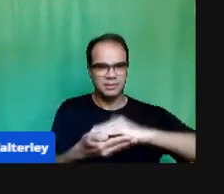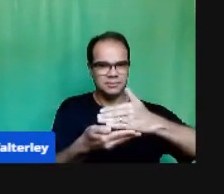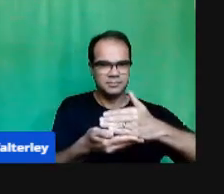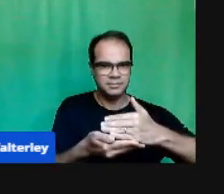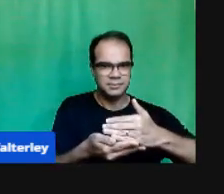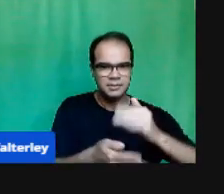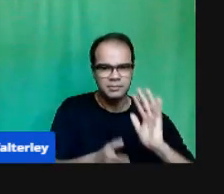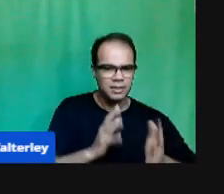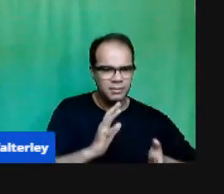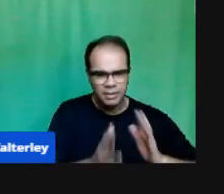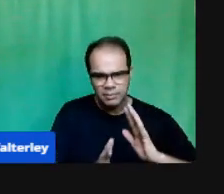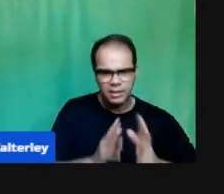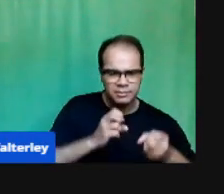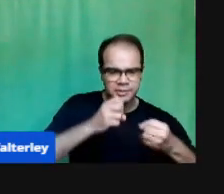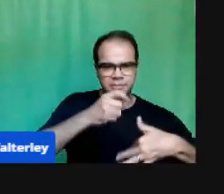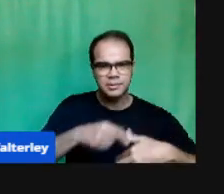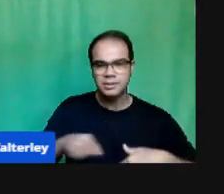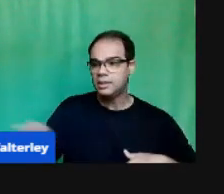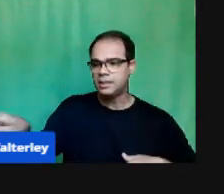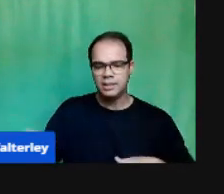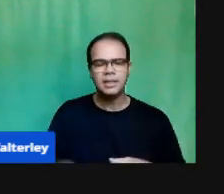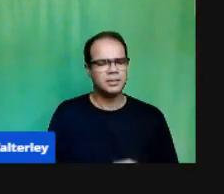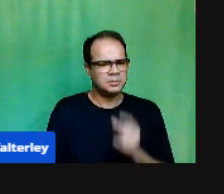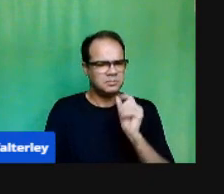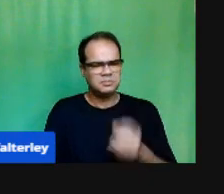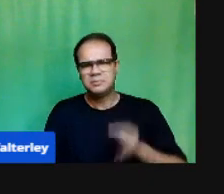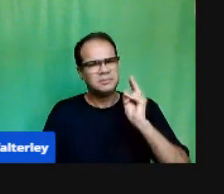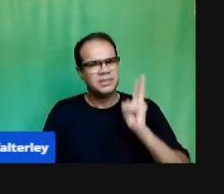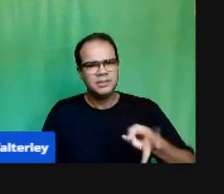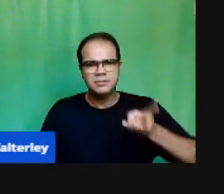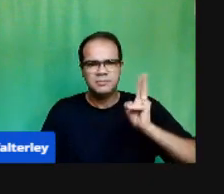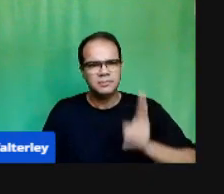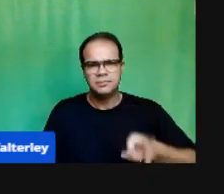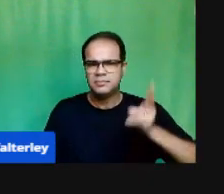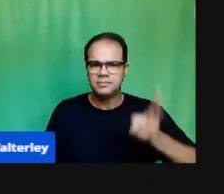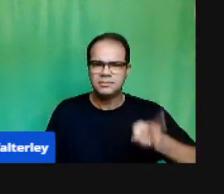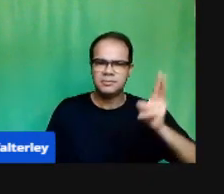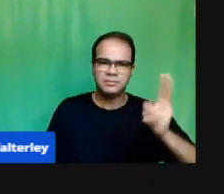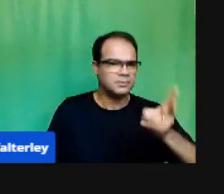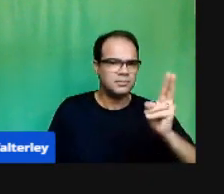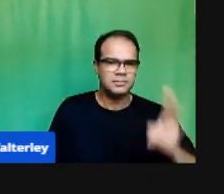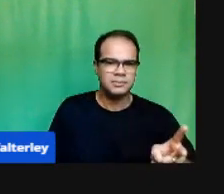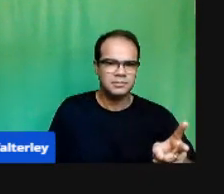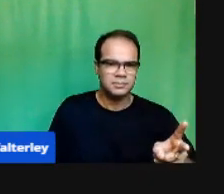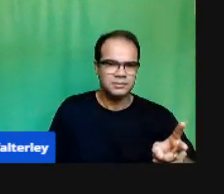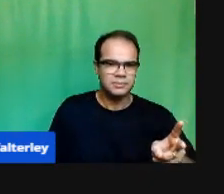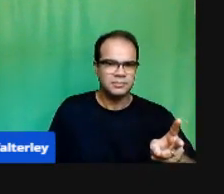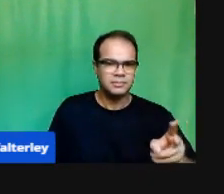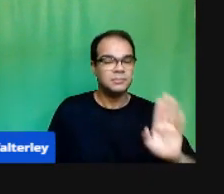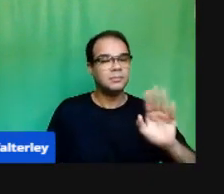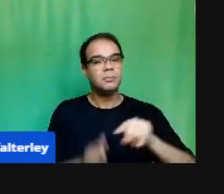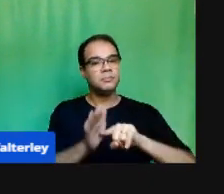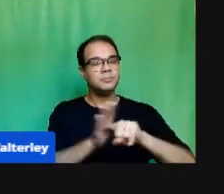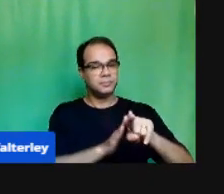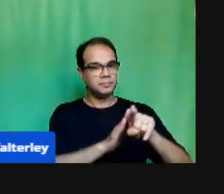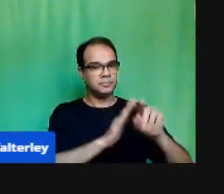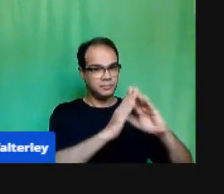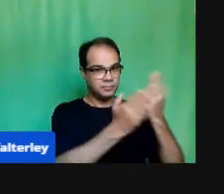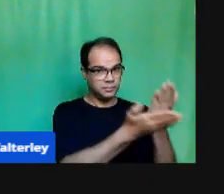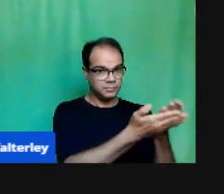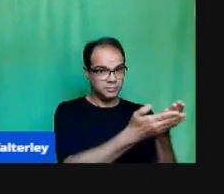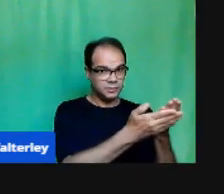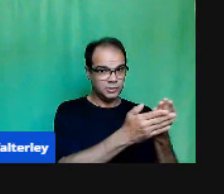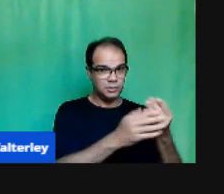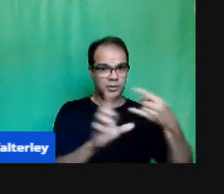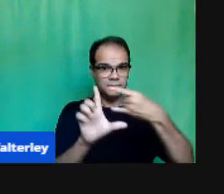É a realidade Da minha região É a realidade Da minha escola Eu consigo Ter uma sala De aula aberta No MIT